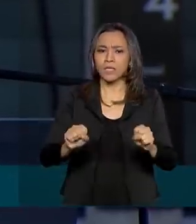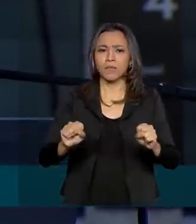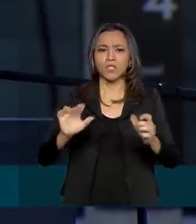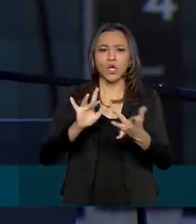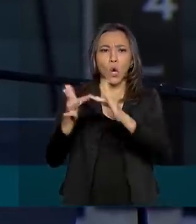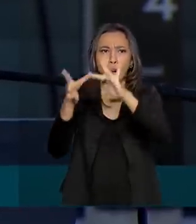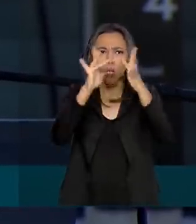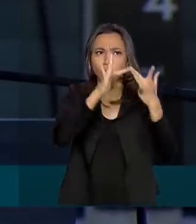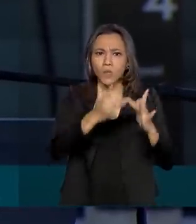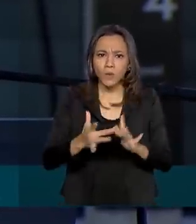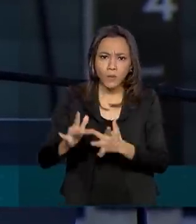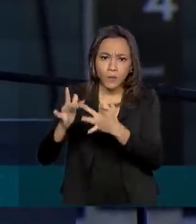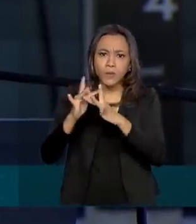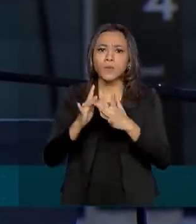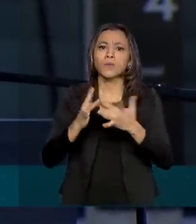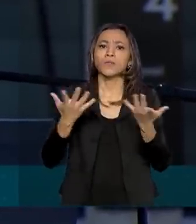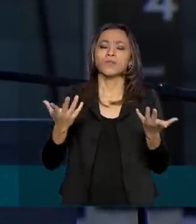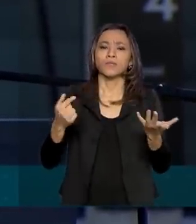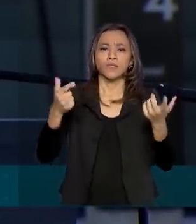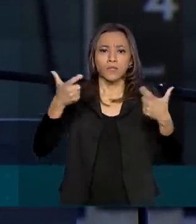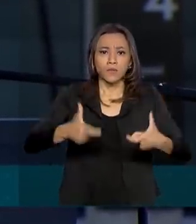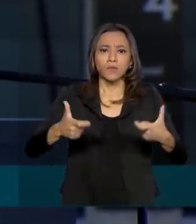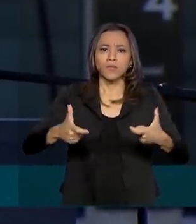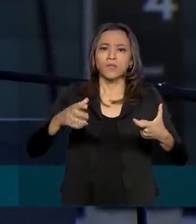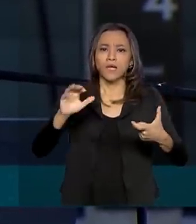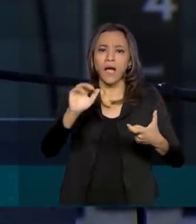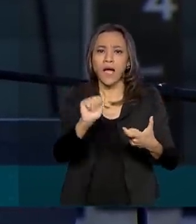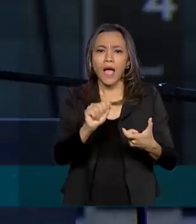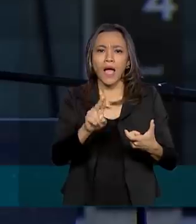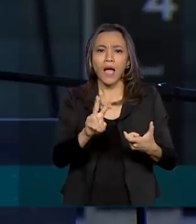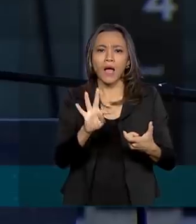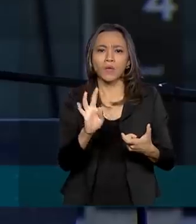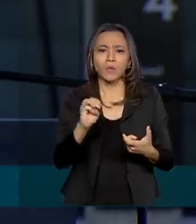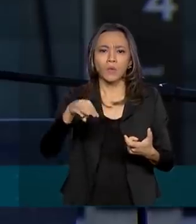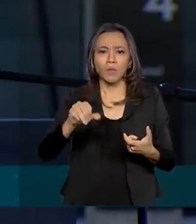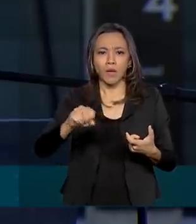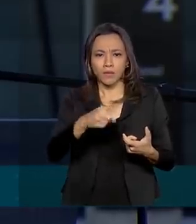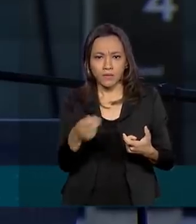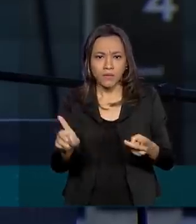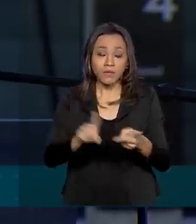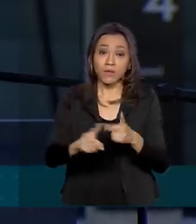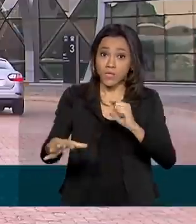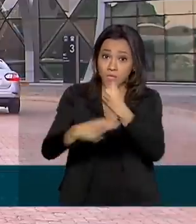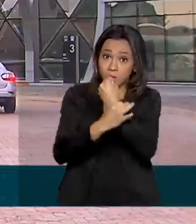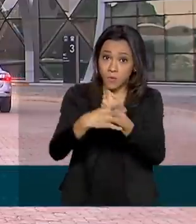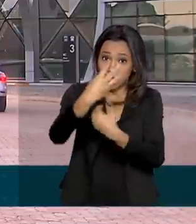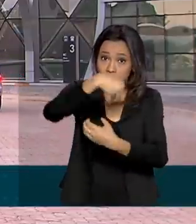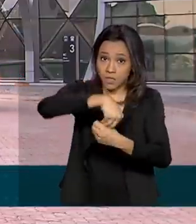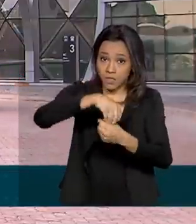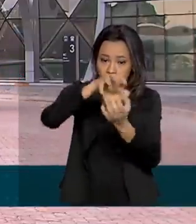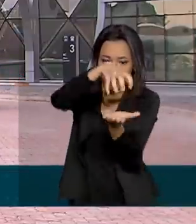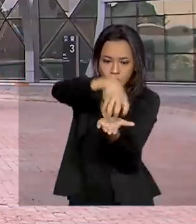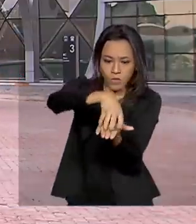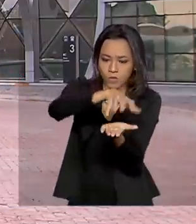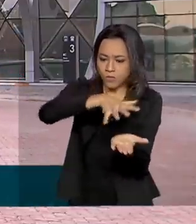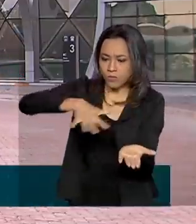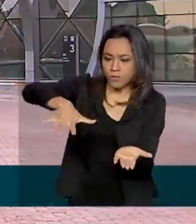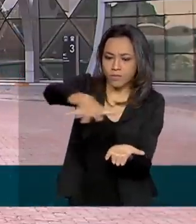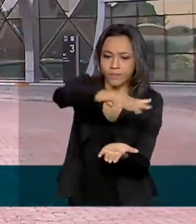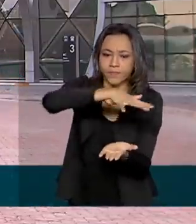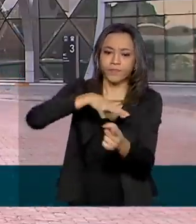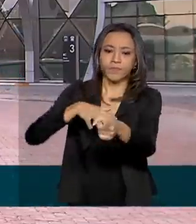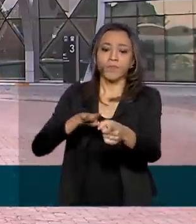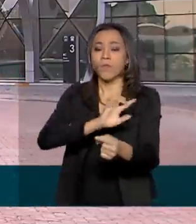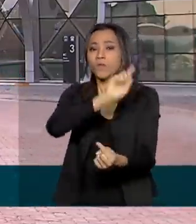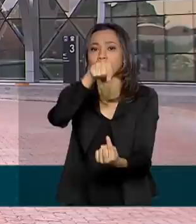energia, climatização, automação e segurança redundantes. O satélite geoestacionário